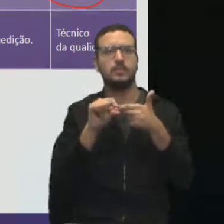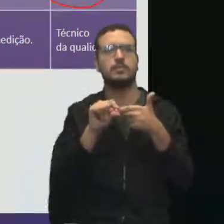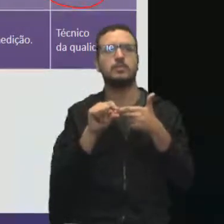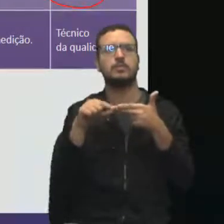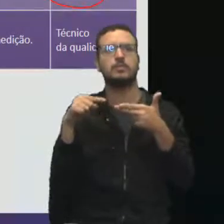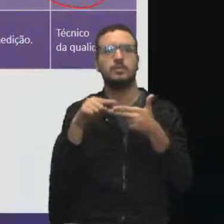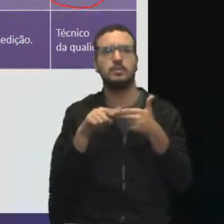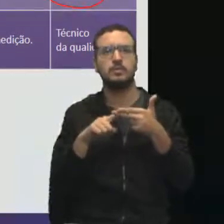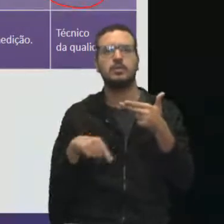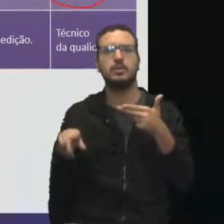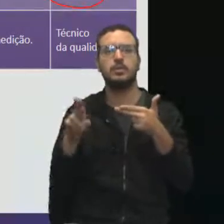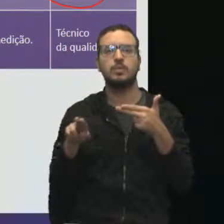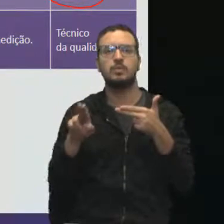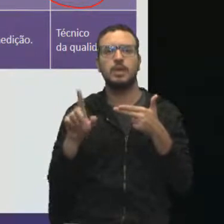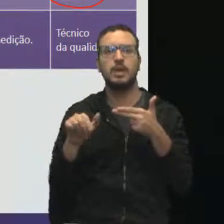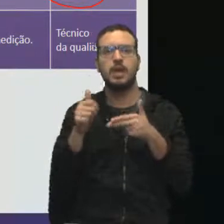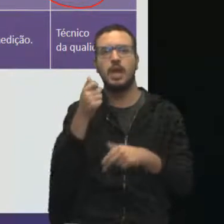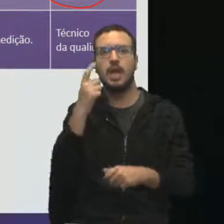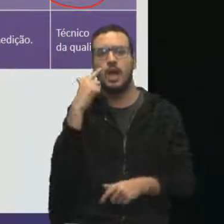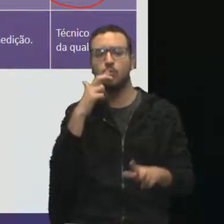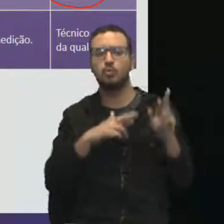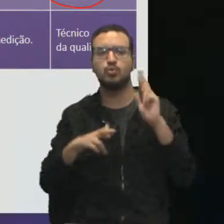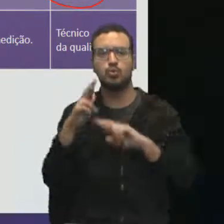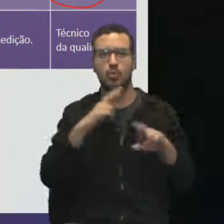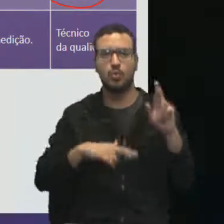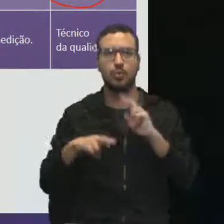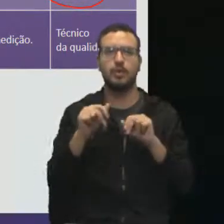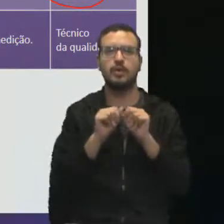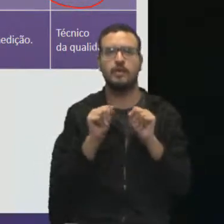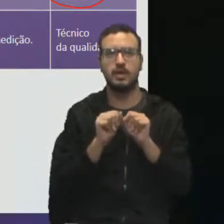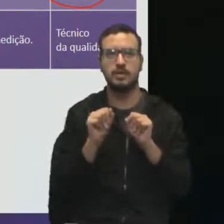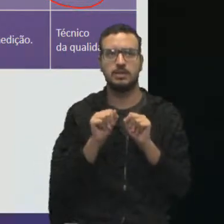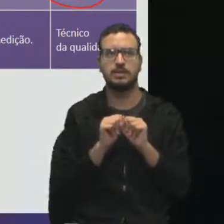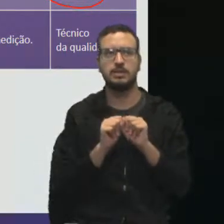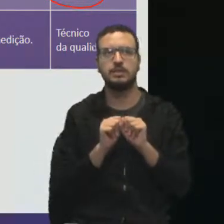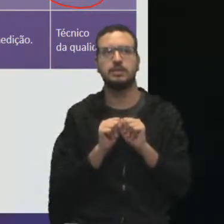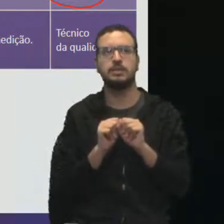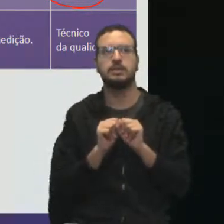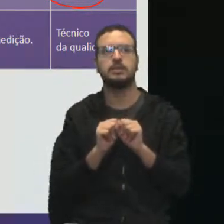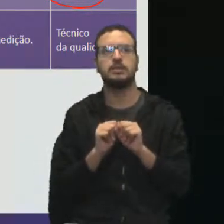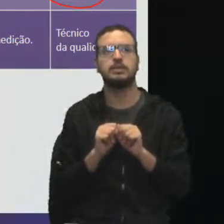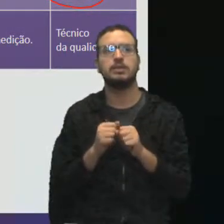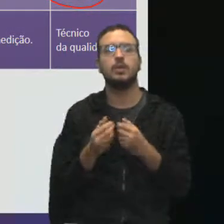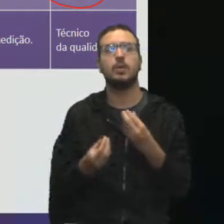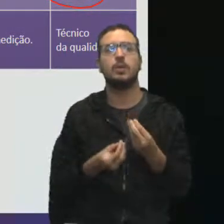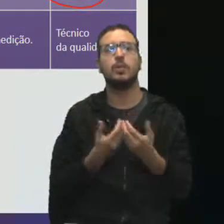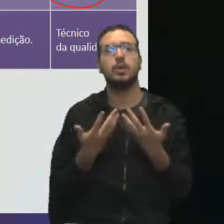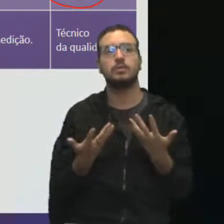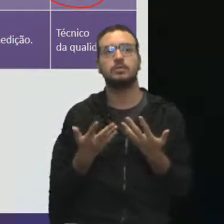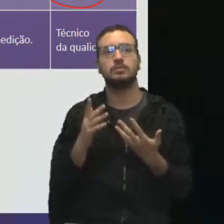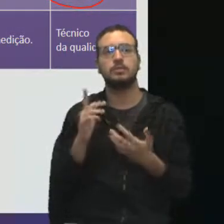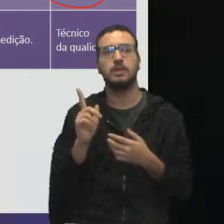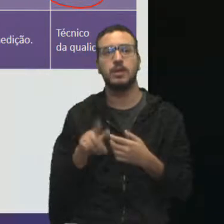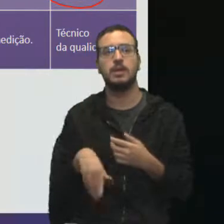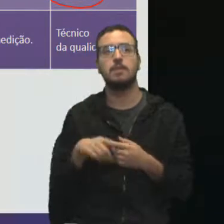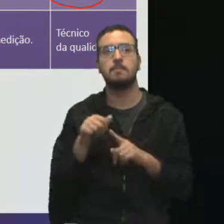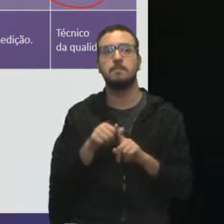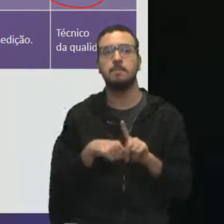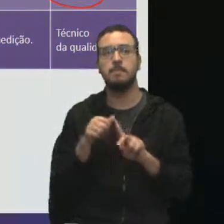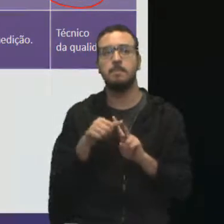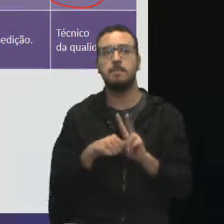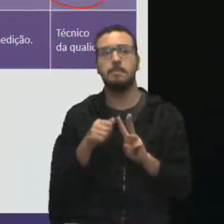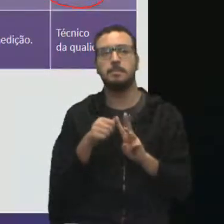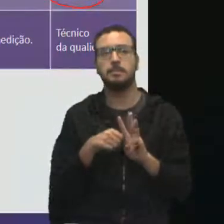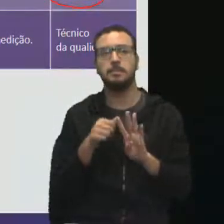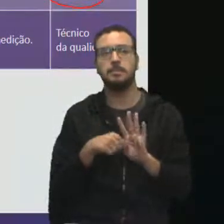certificadores, no nosso caso, por um consultor, que vai aplicar quando? Mensalmente e